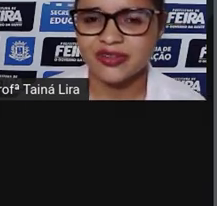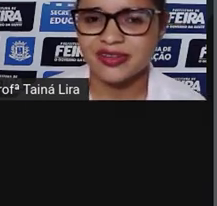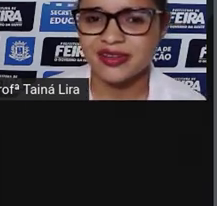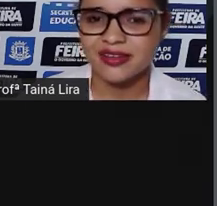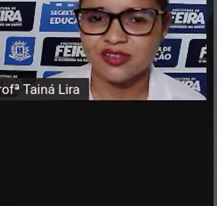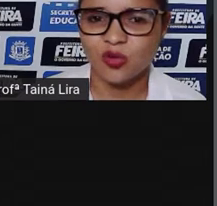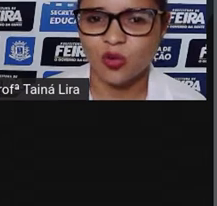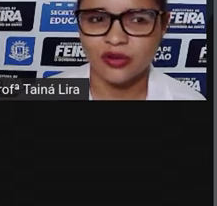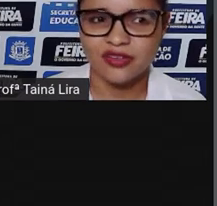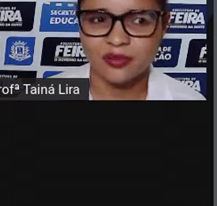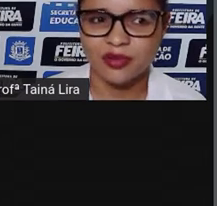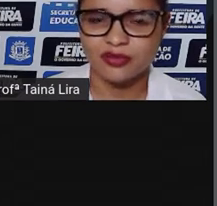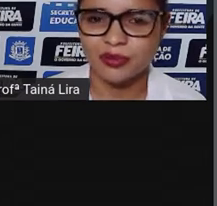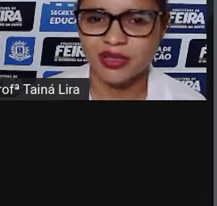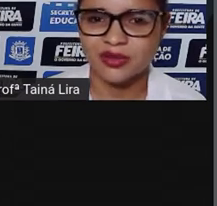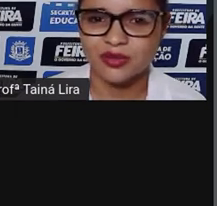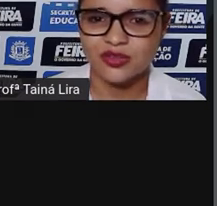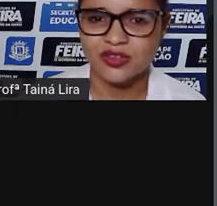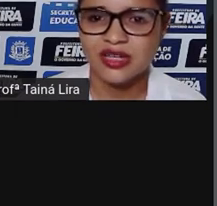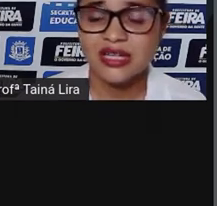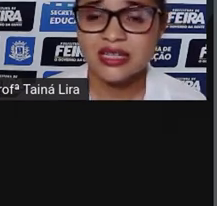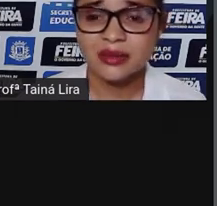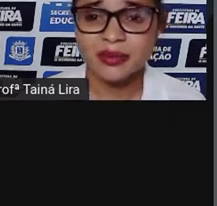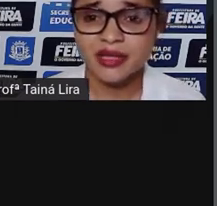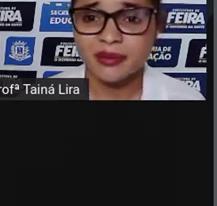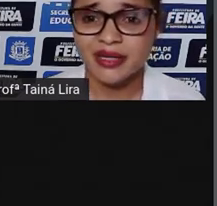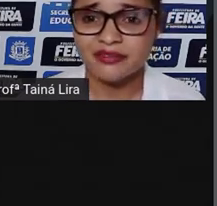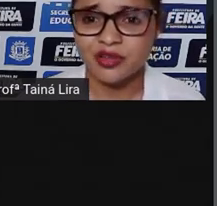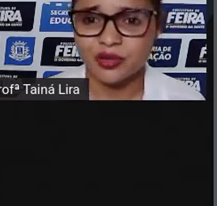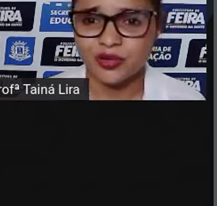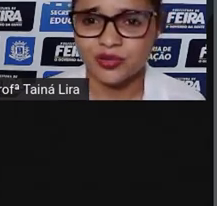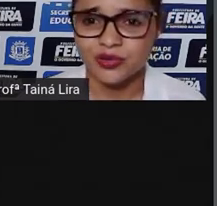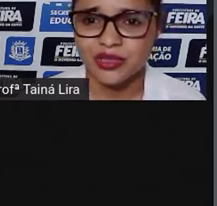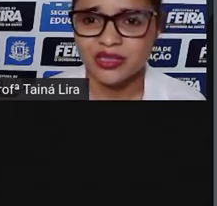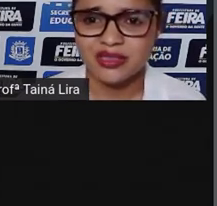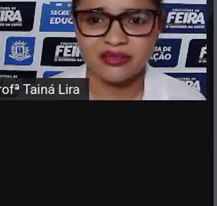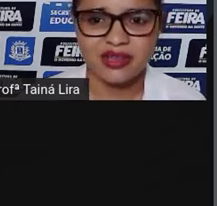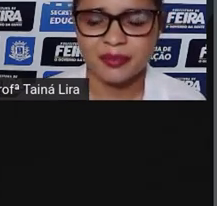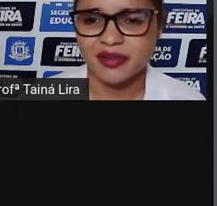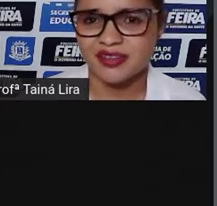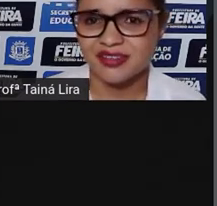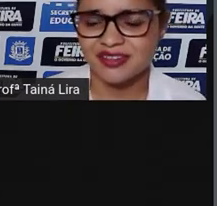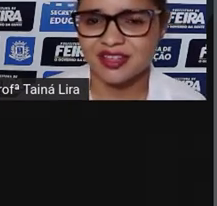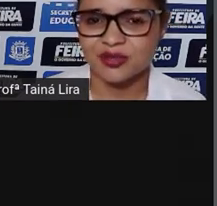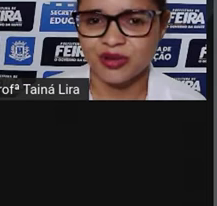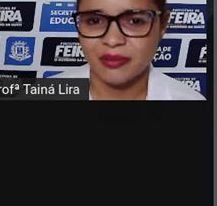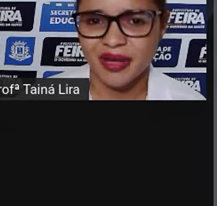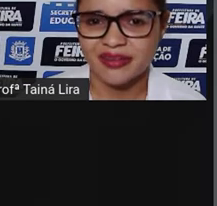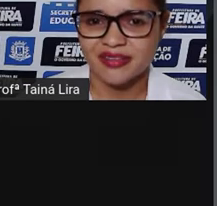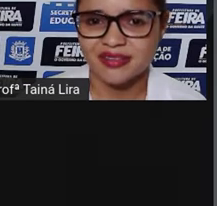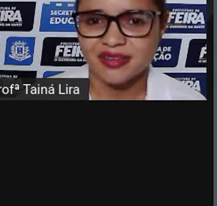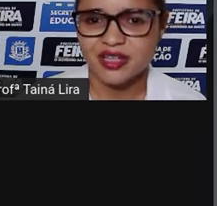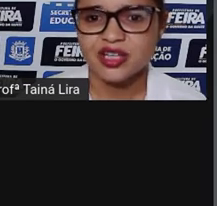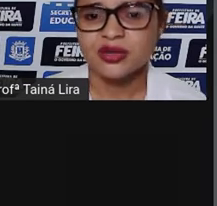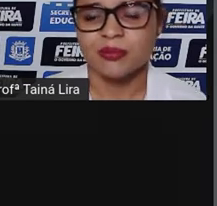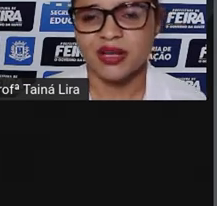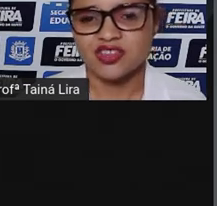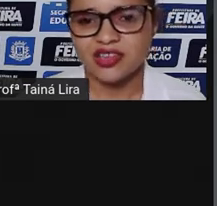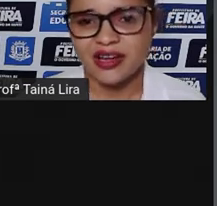com todas aquelas cores e movimentos, também é maravilhoso. Não dá para esquecer nunca mais.